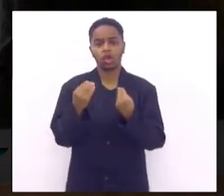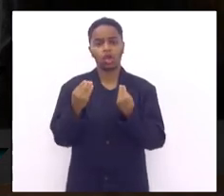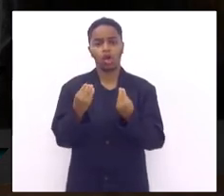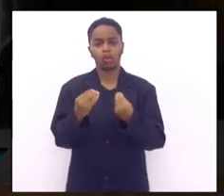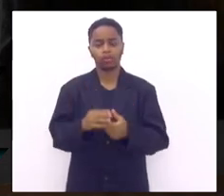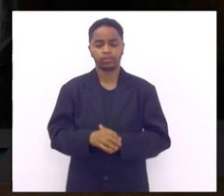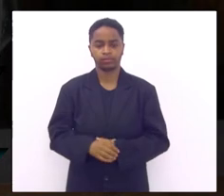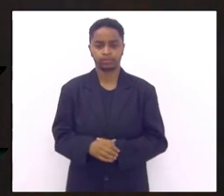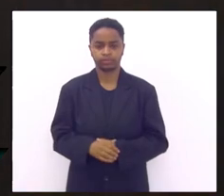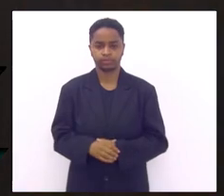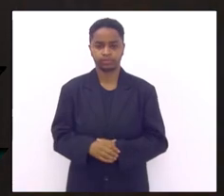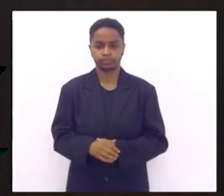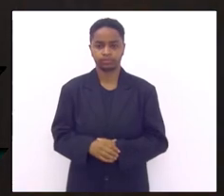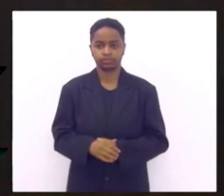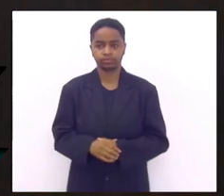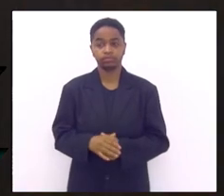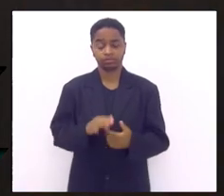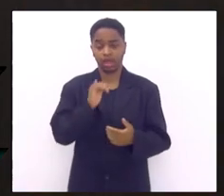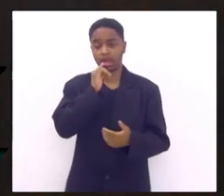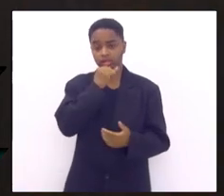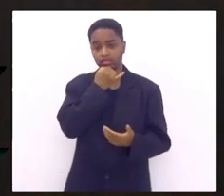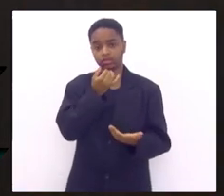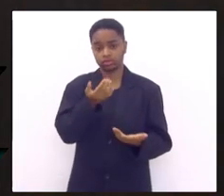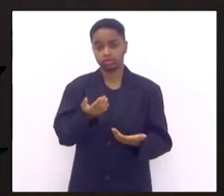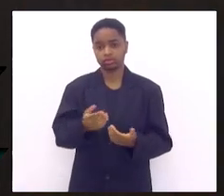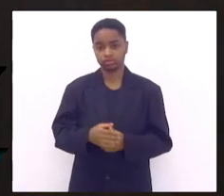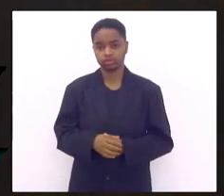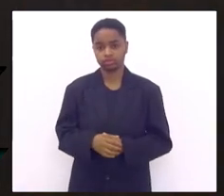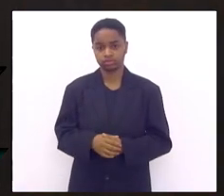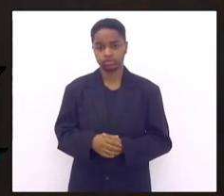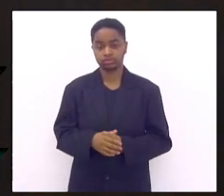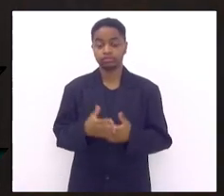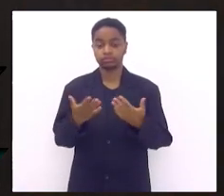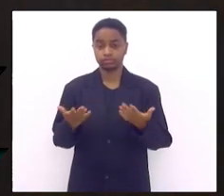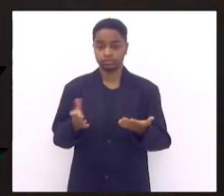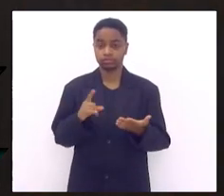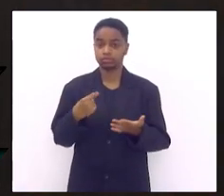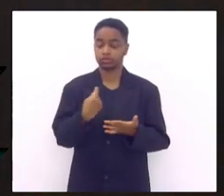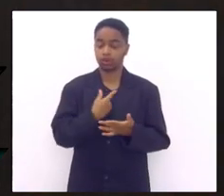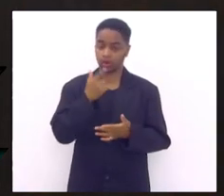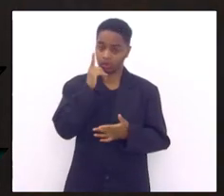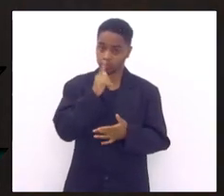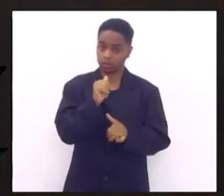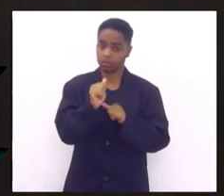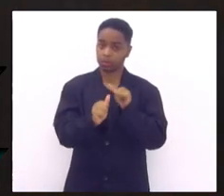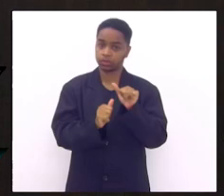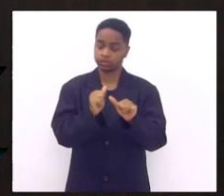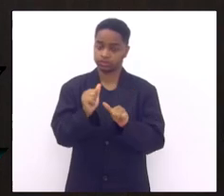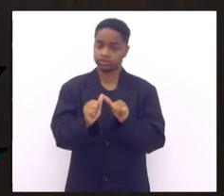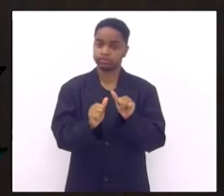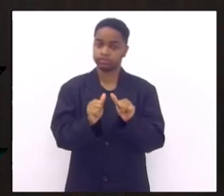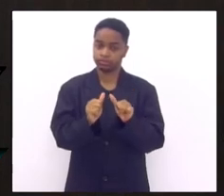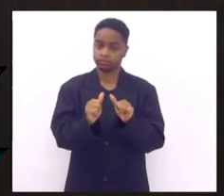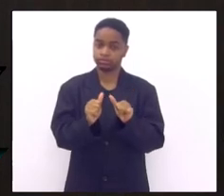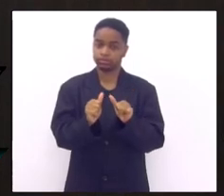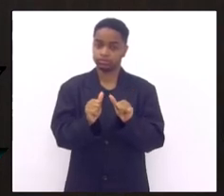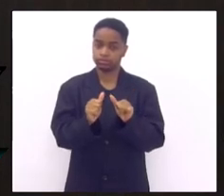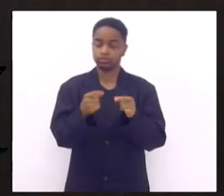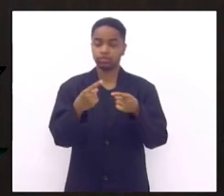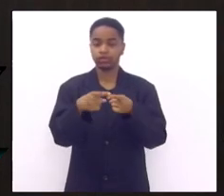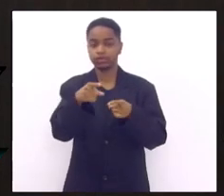deputado isso é uma tristeza então nós podemos mudar isso deputado com a sua